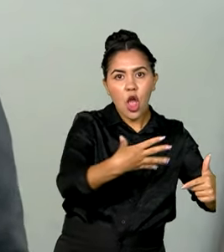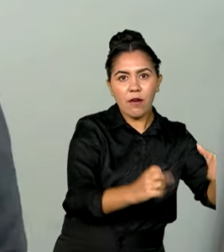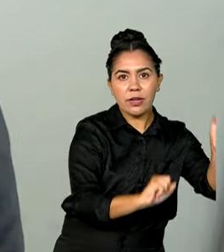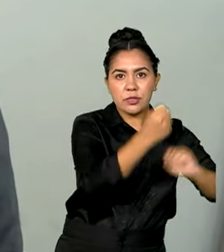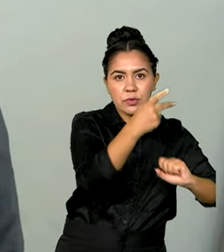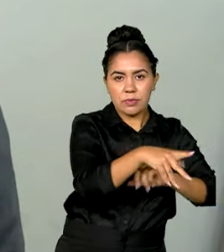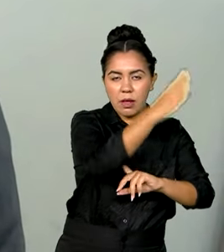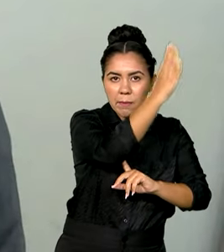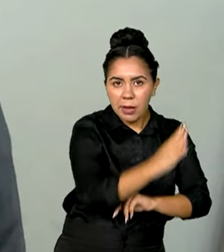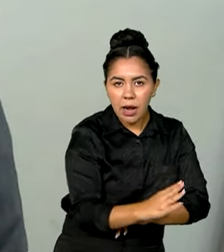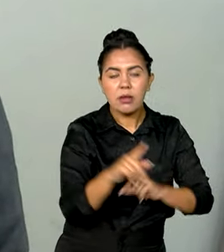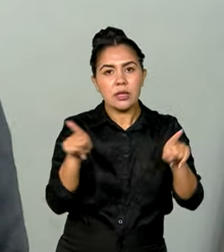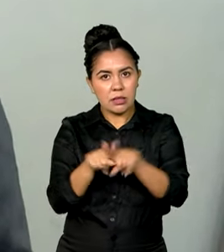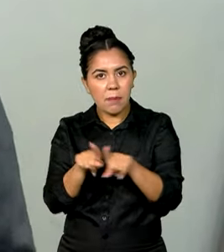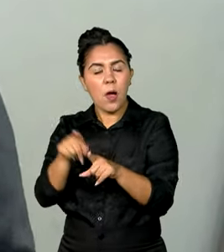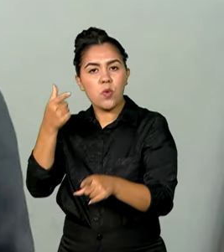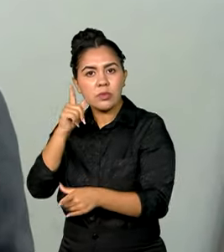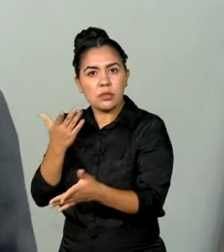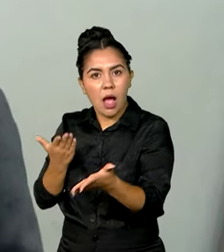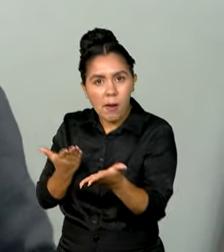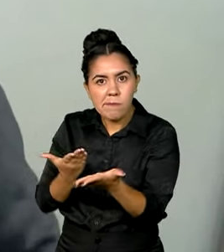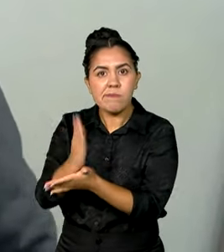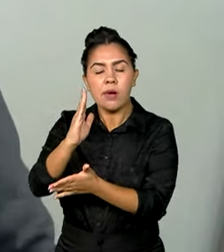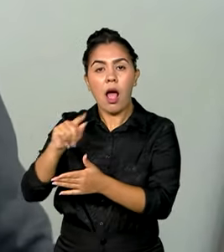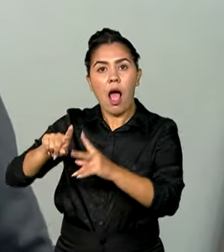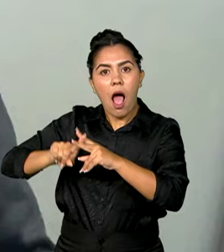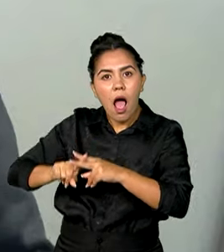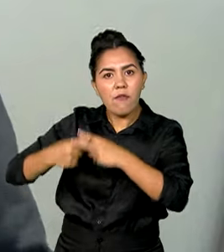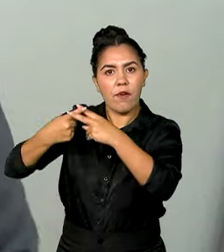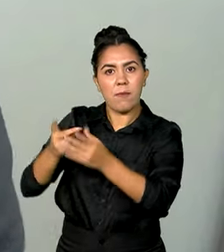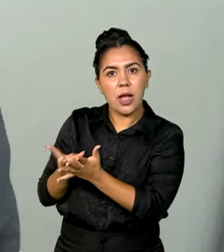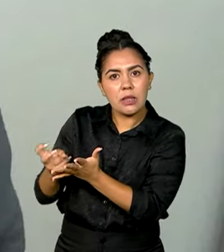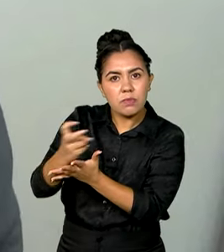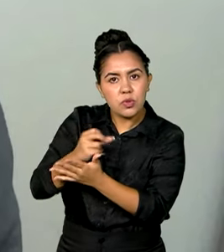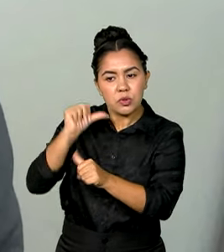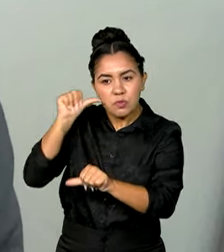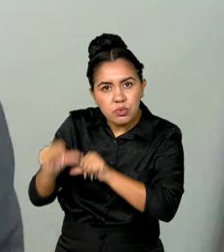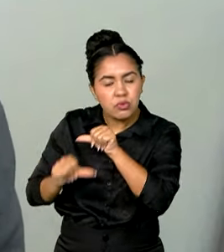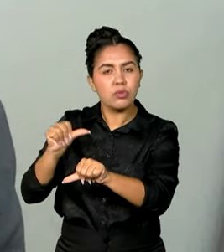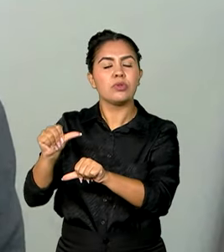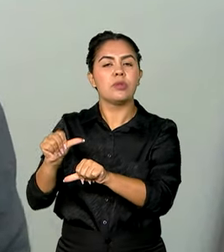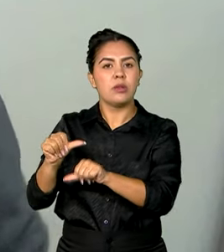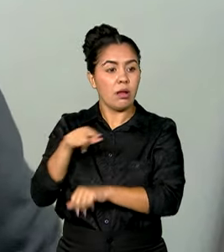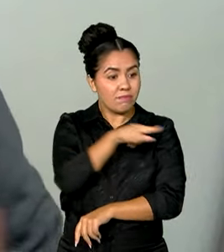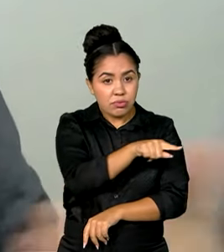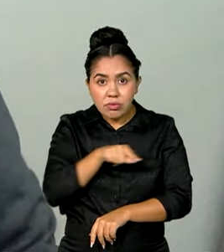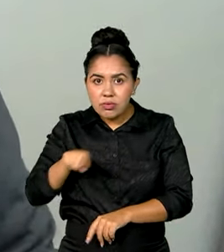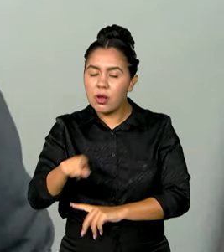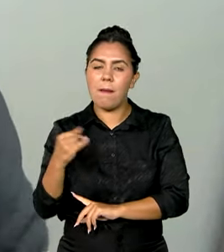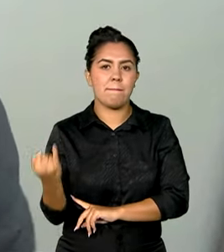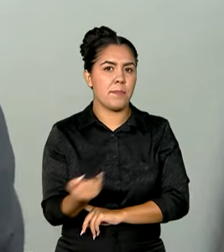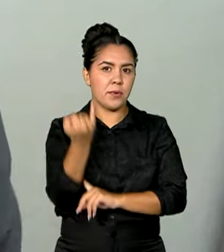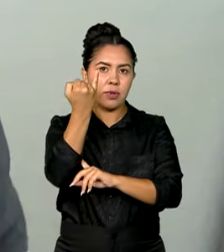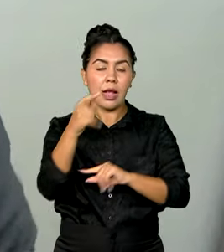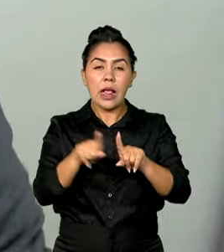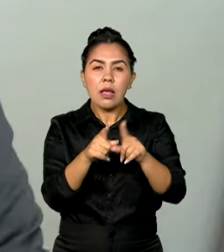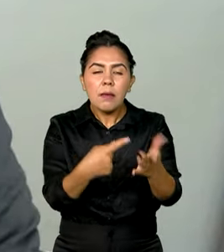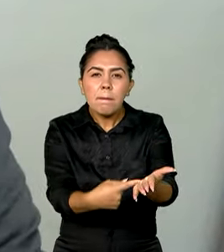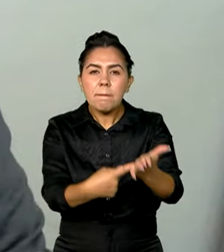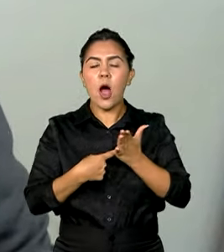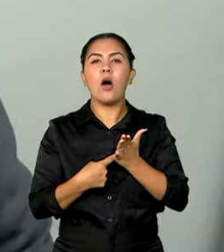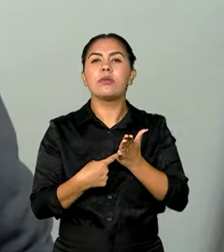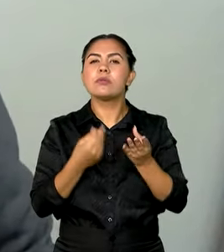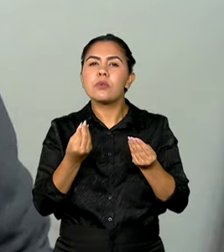aprovação da política da reforma tributária, é muito importante e traz um horizonte